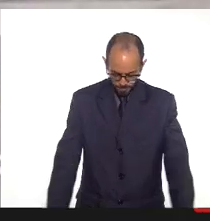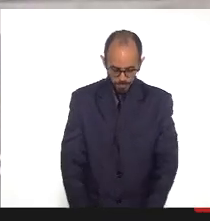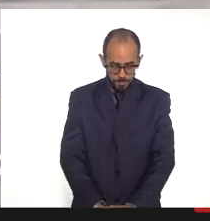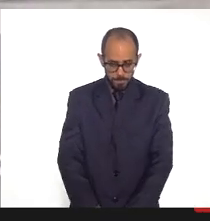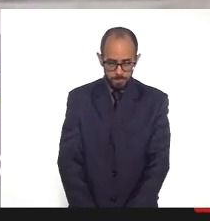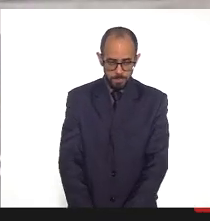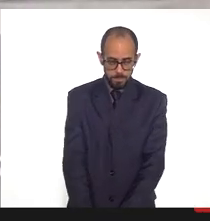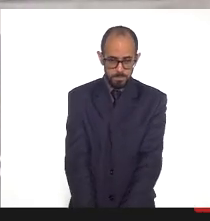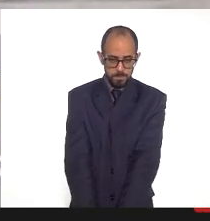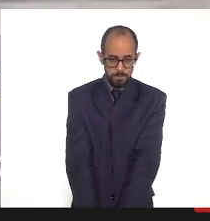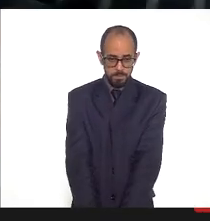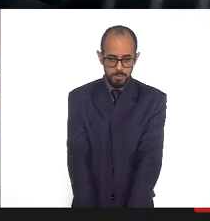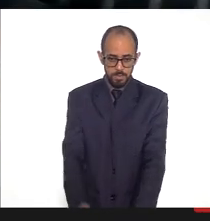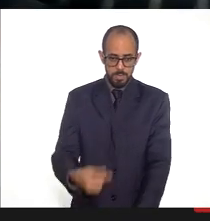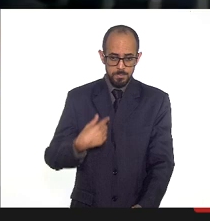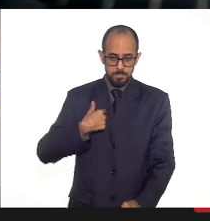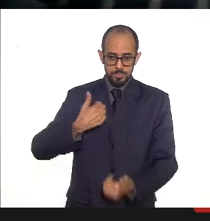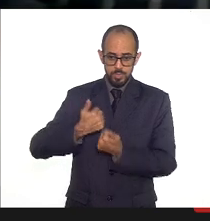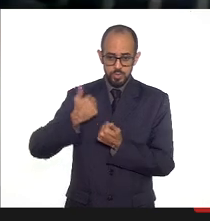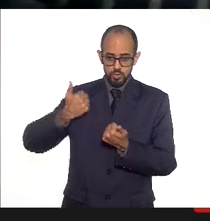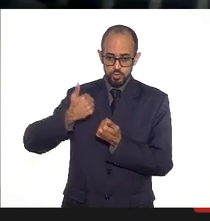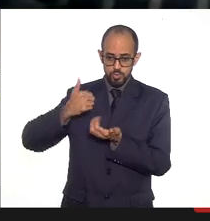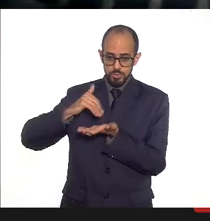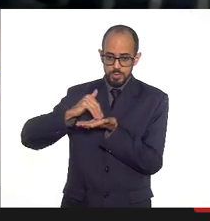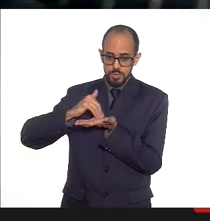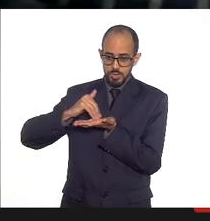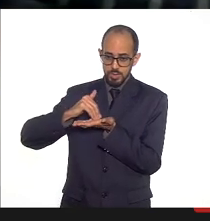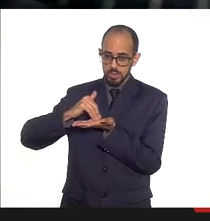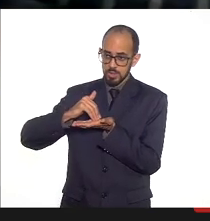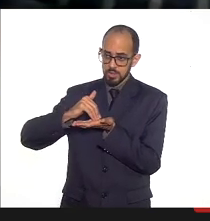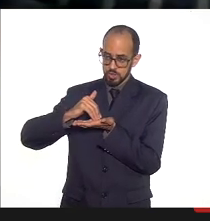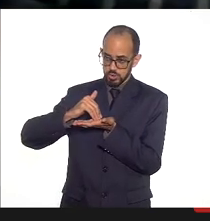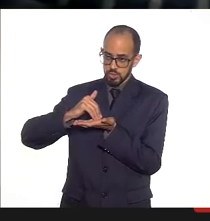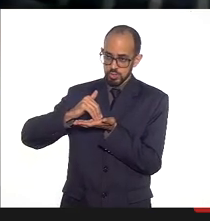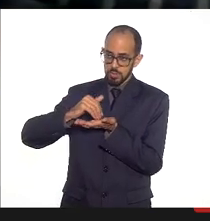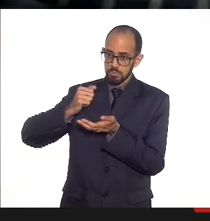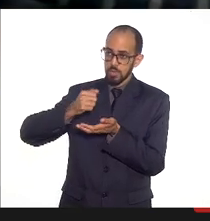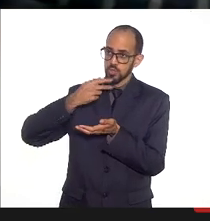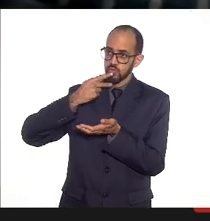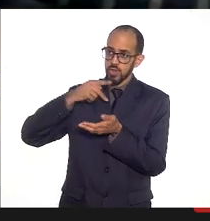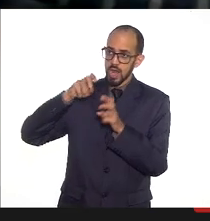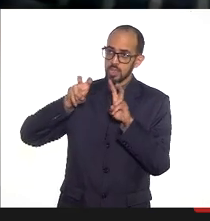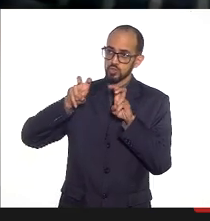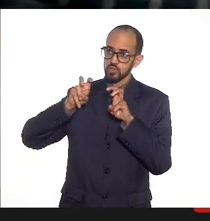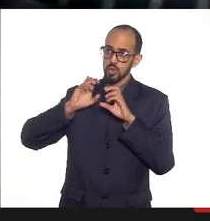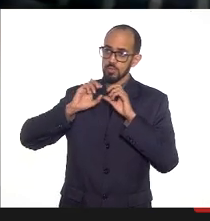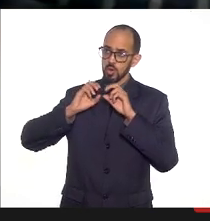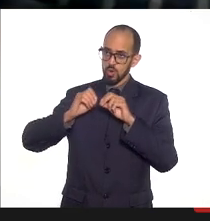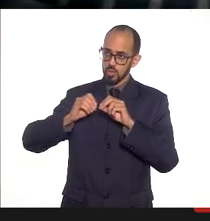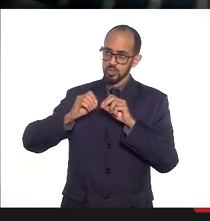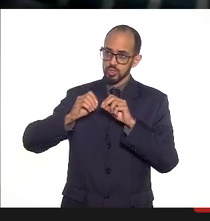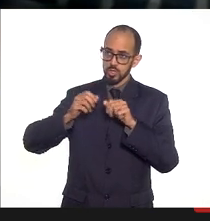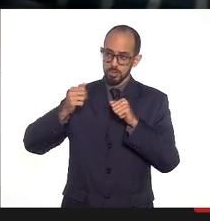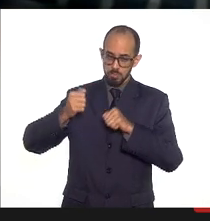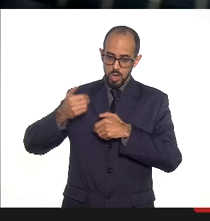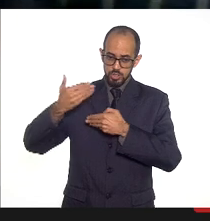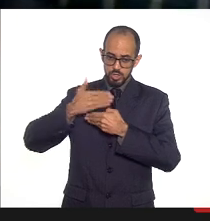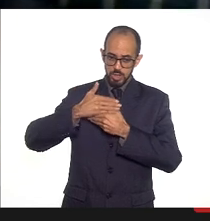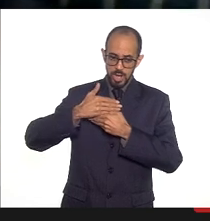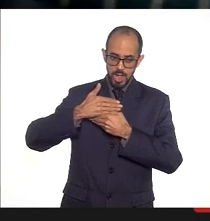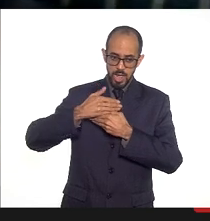A Kit, superintendente de regulação, pode falar um pouco da oncologia. A senhora quer que ela entre? Ela está assistindo a gente.